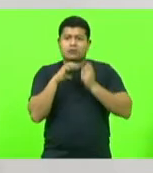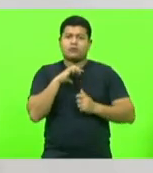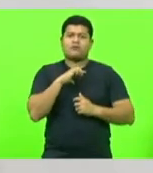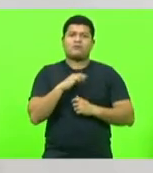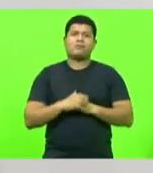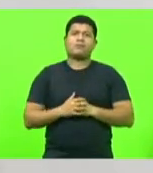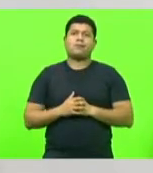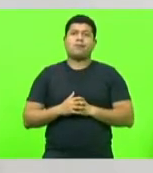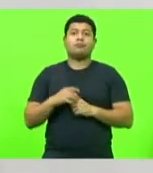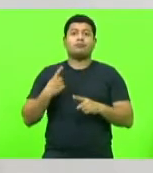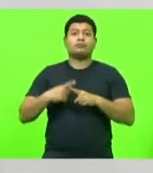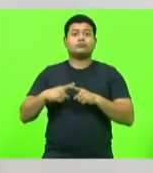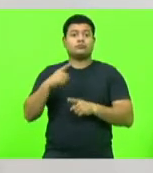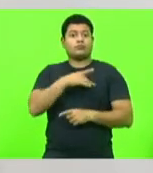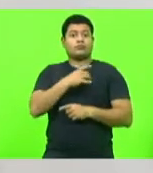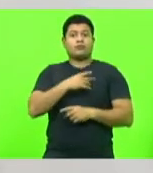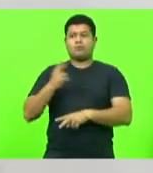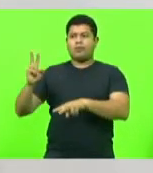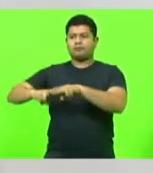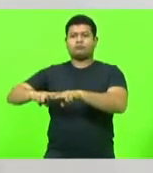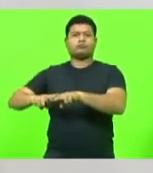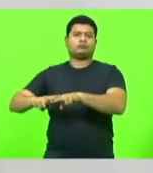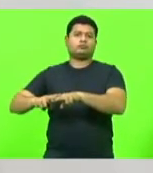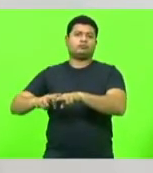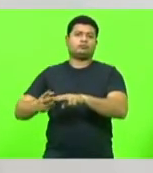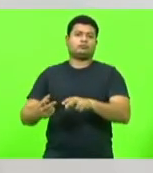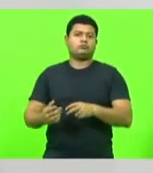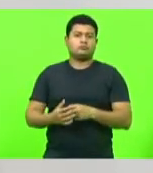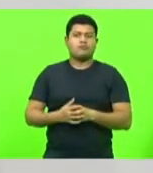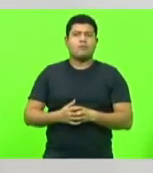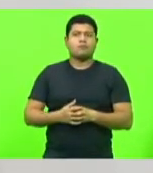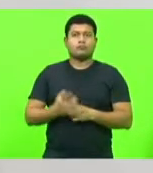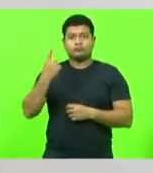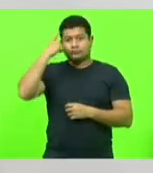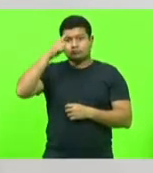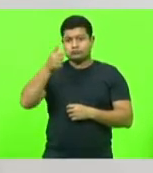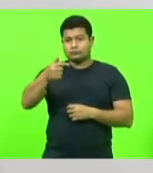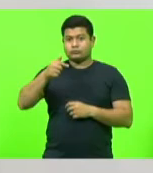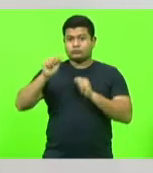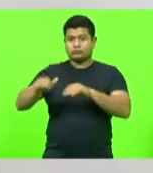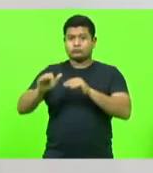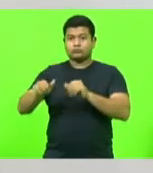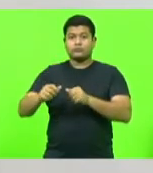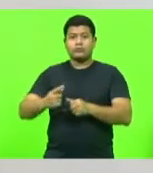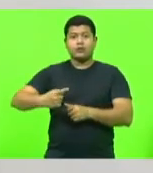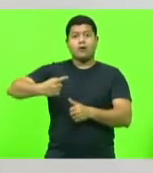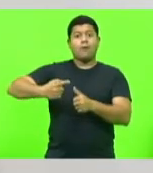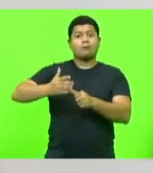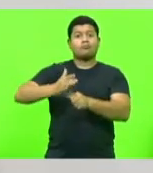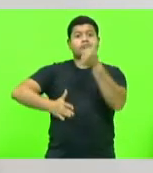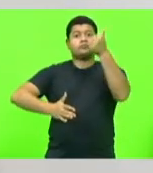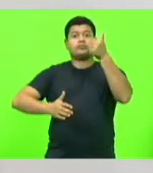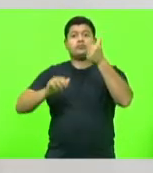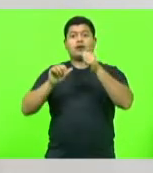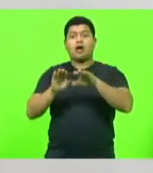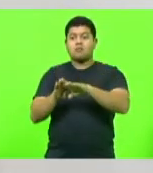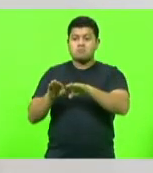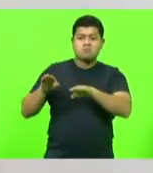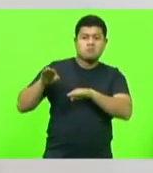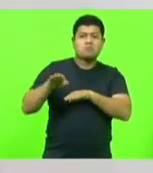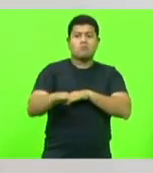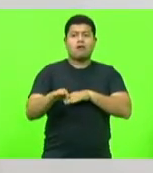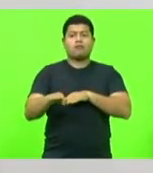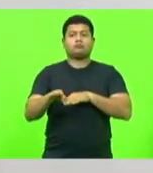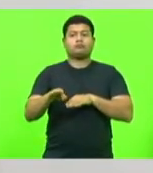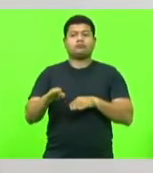porque tem medinho de ser preso, dia 7 de setembro, nós vamos dar o primeiro passo para a mudança desse país, e vai ser